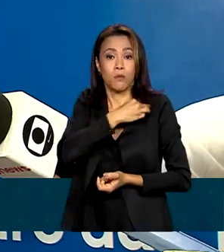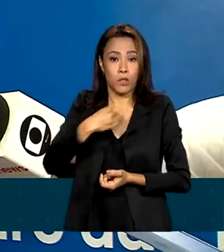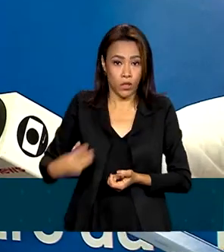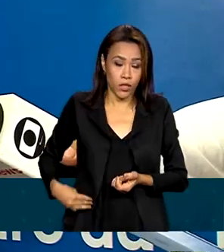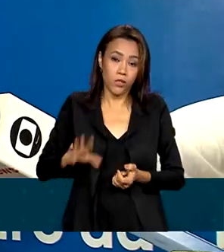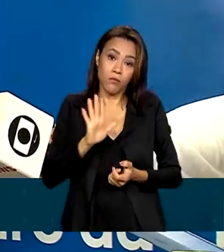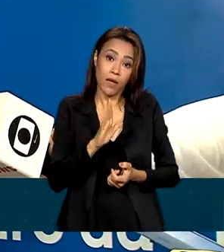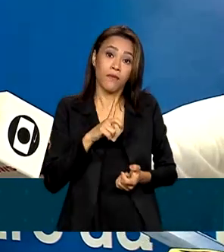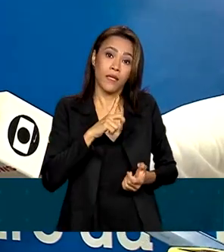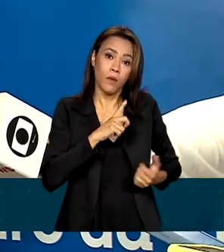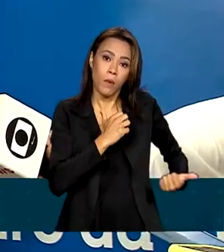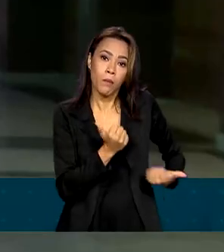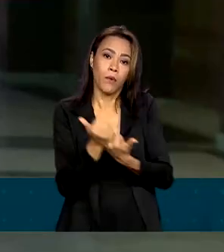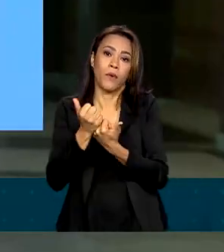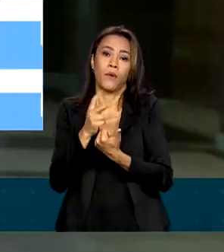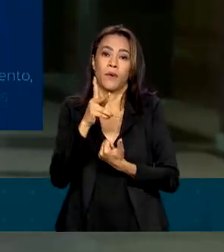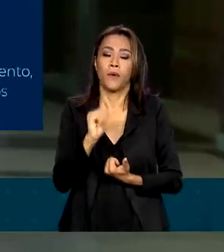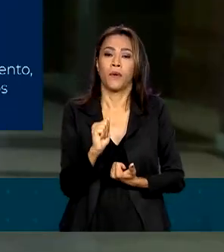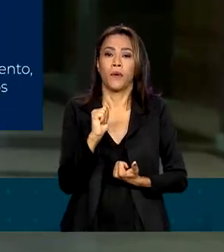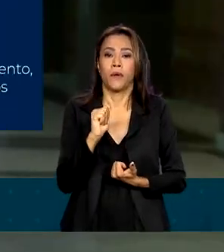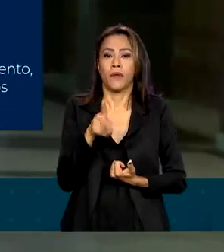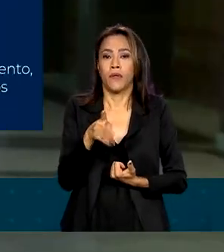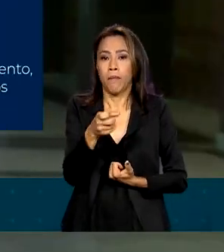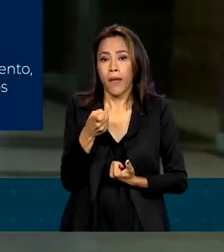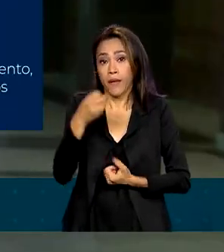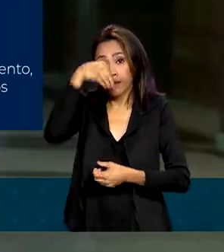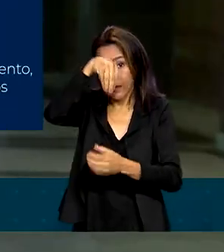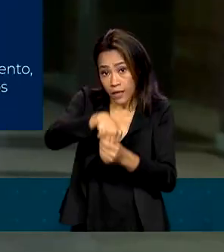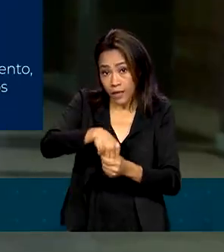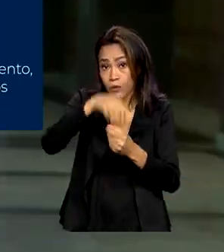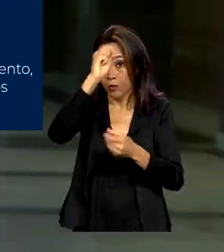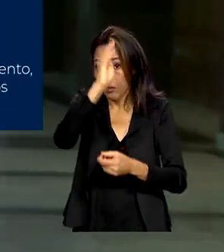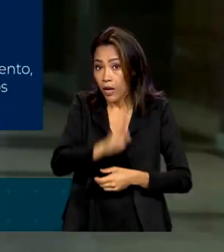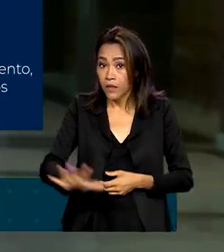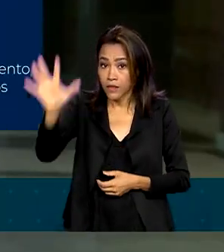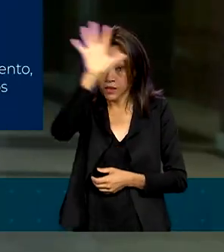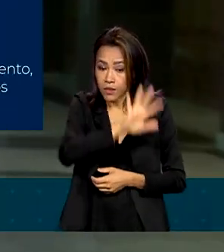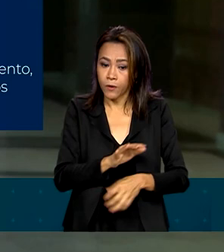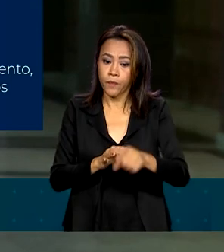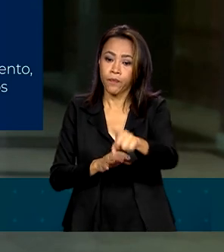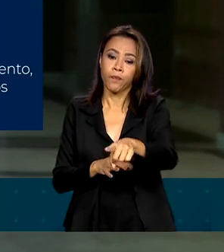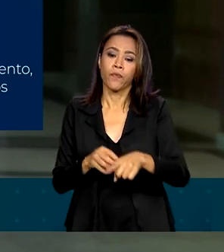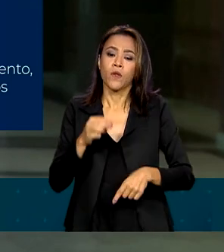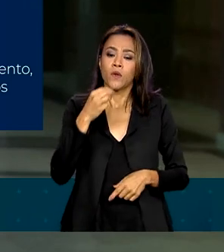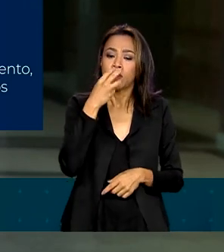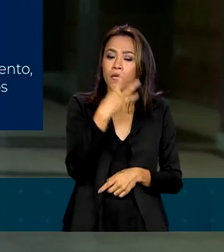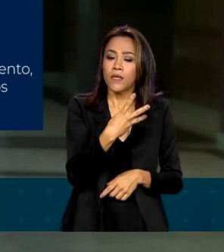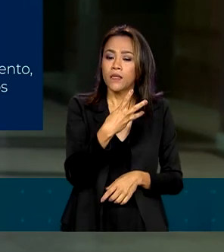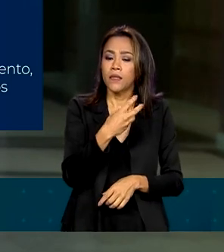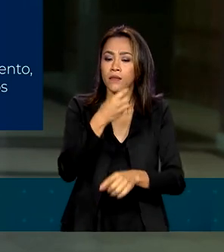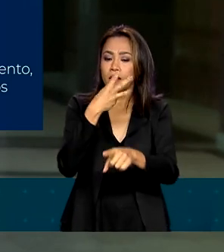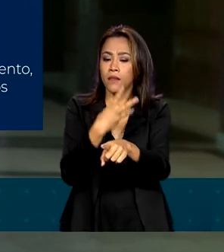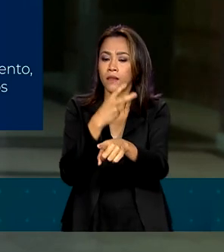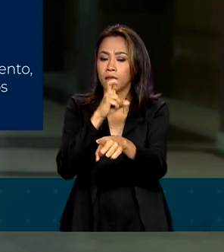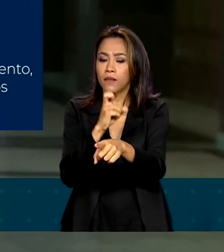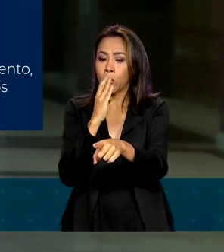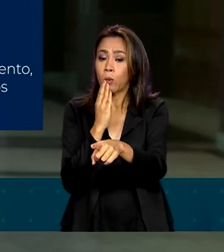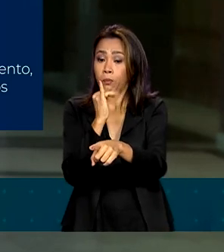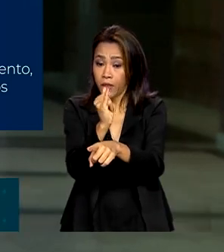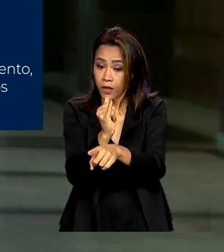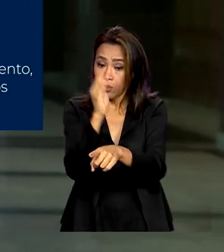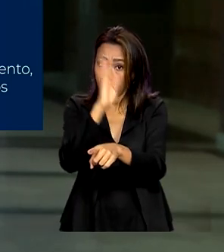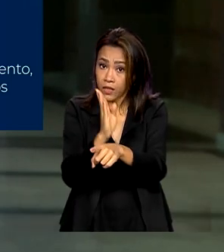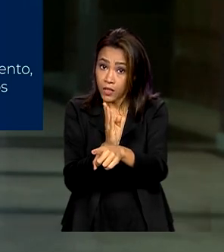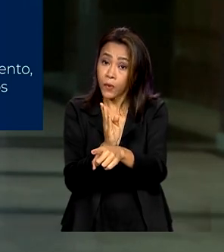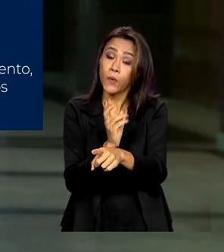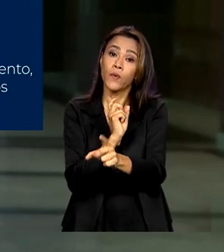maior da Apex dentro do Brasil. Dos 335 bilhões de dólares exportados pelo Brasil em 2022, a